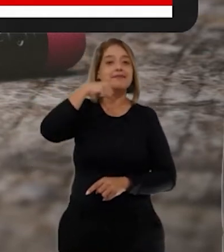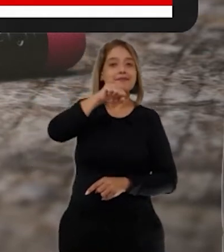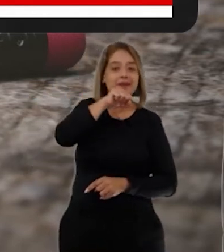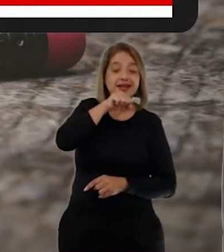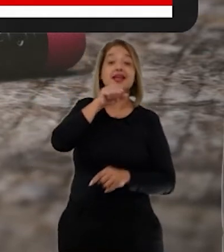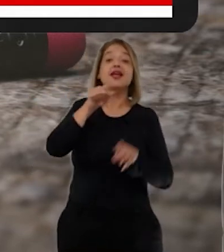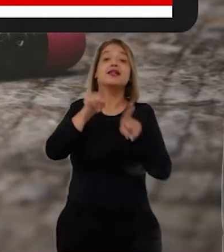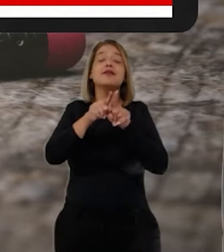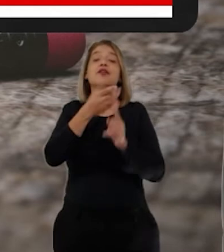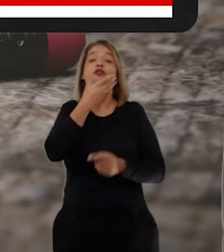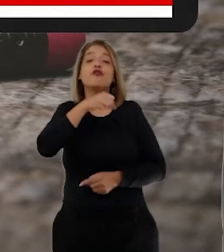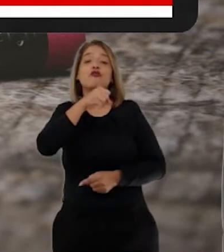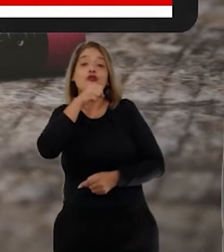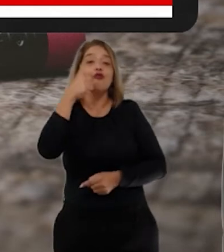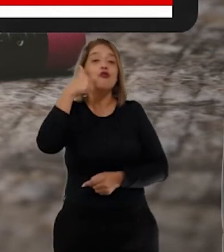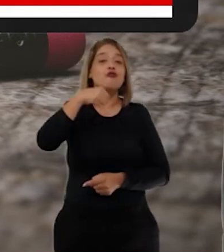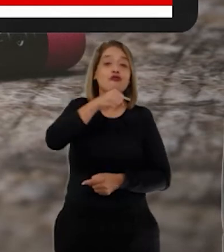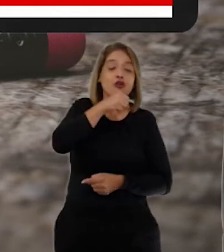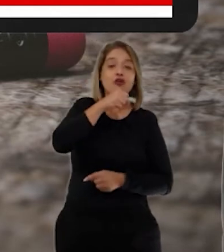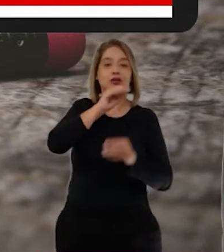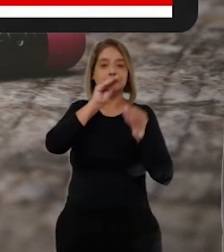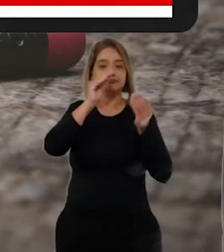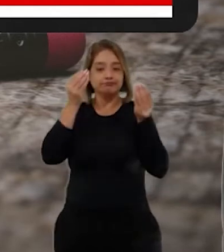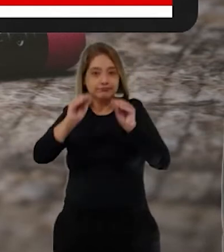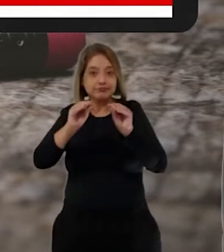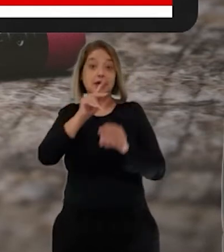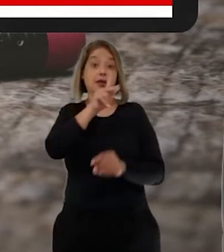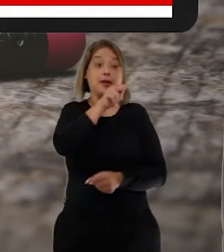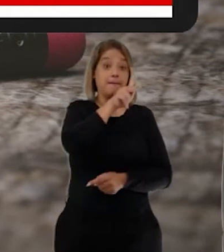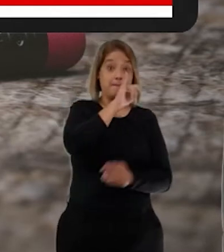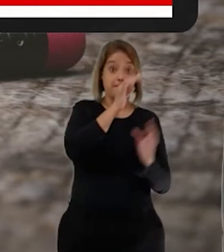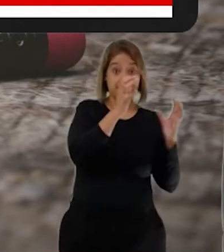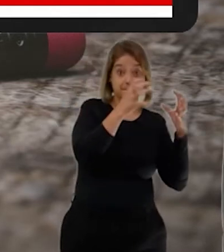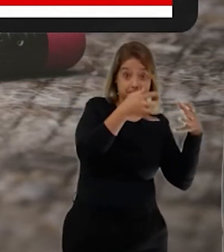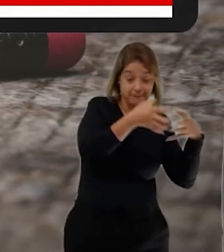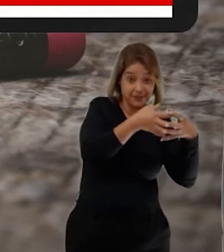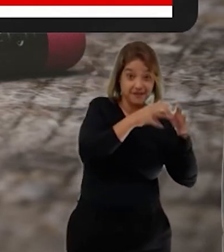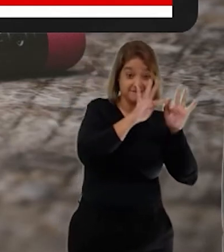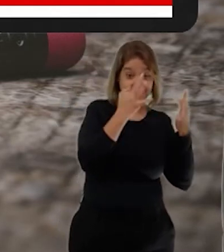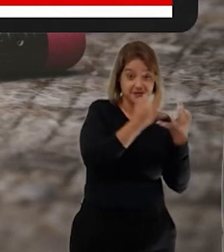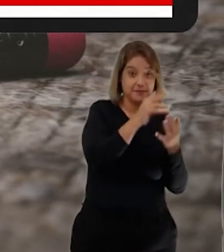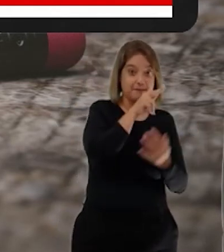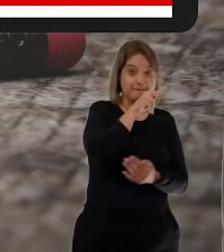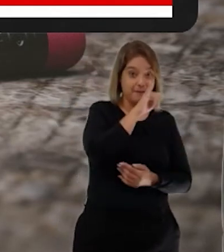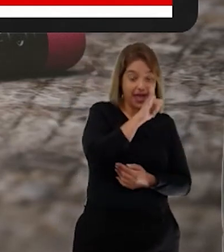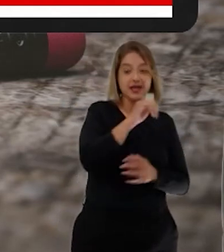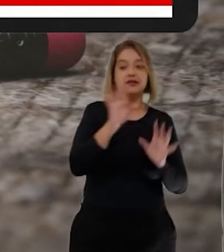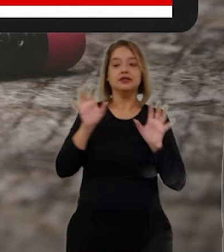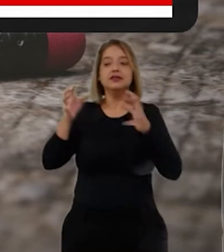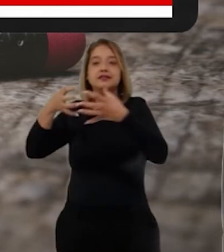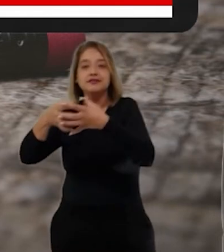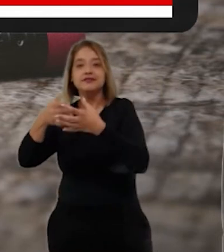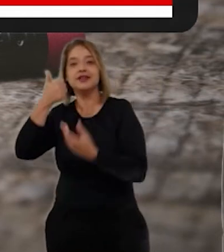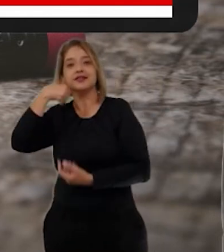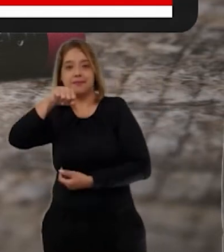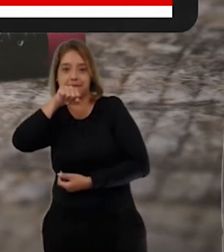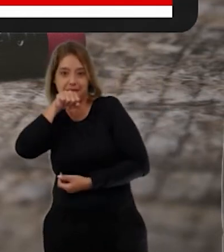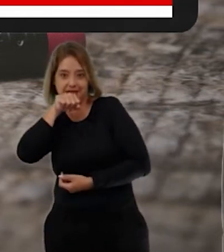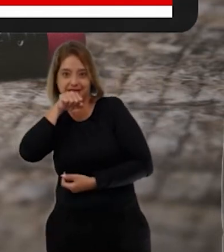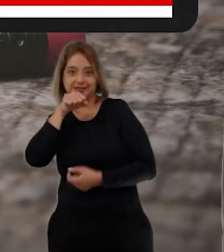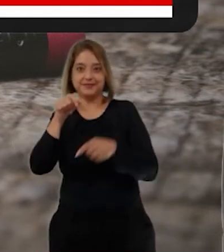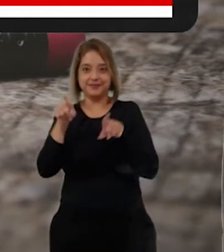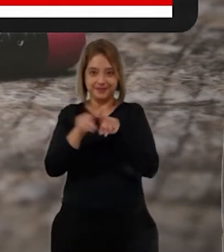o nome dos seus avós. Dos avós paternos, ou seja, os pais do